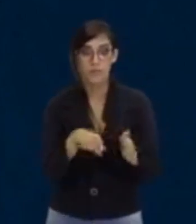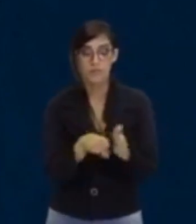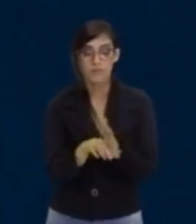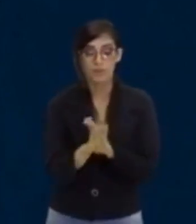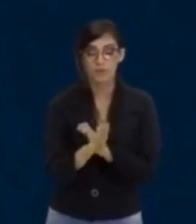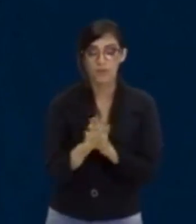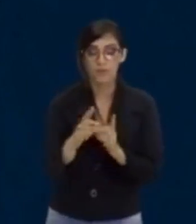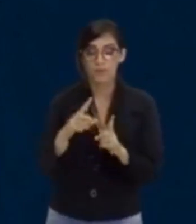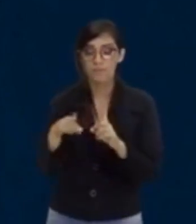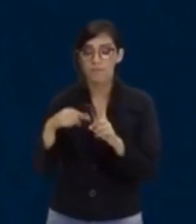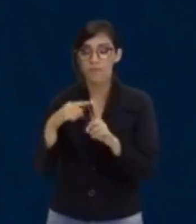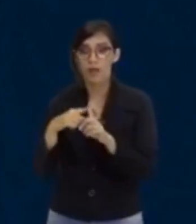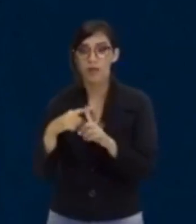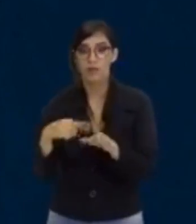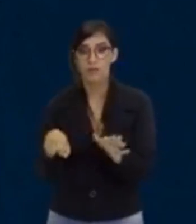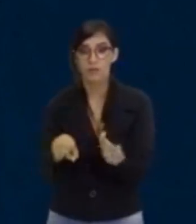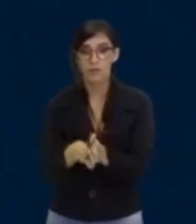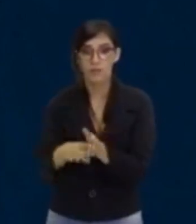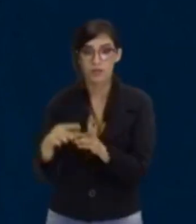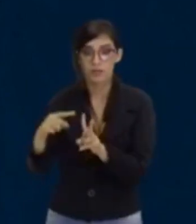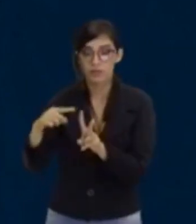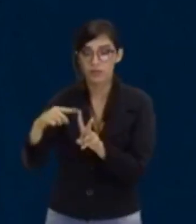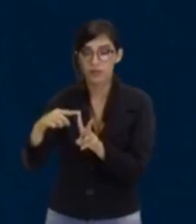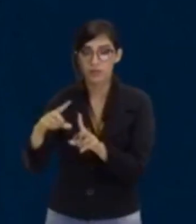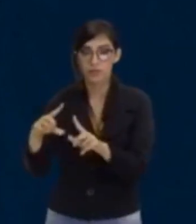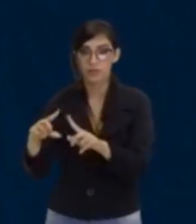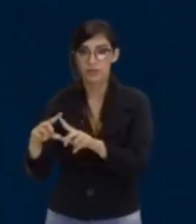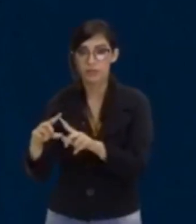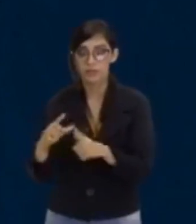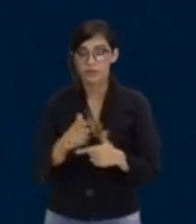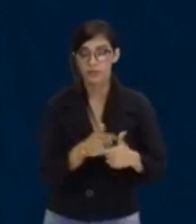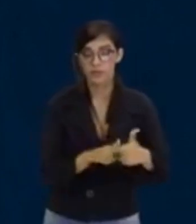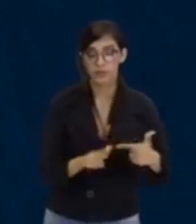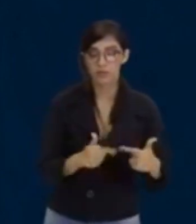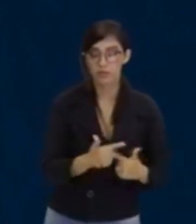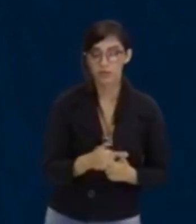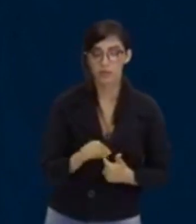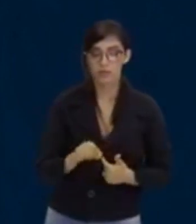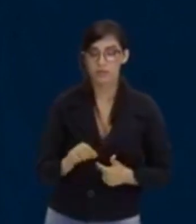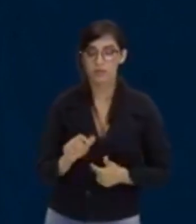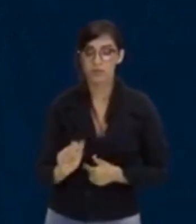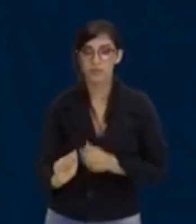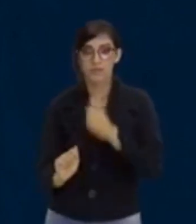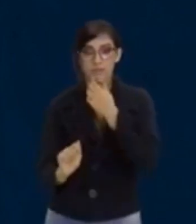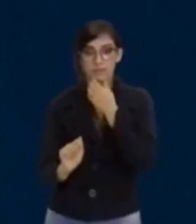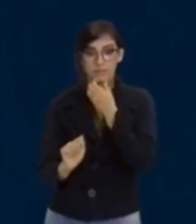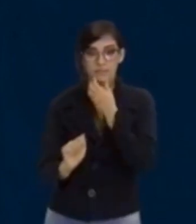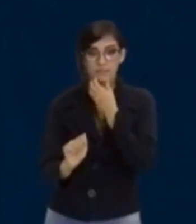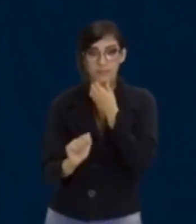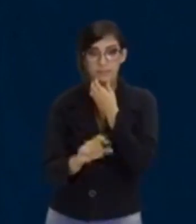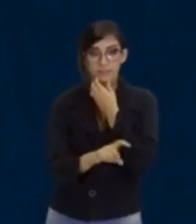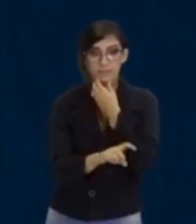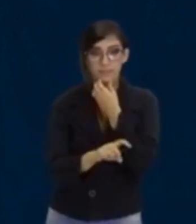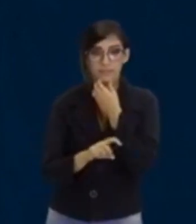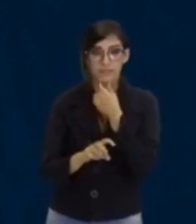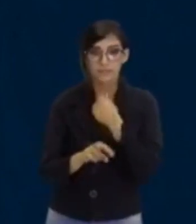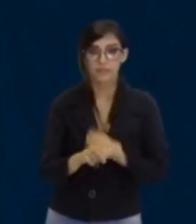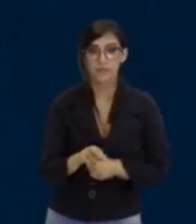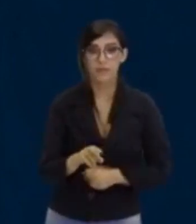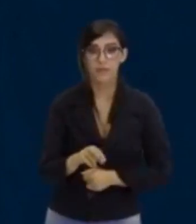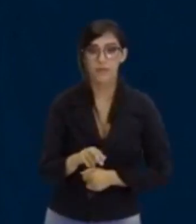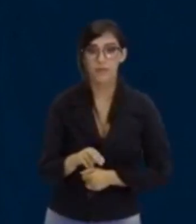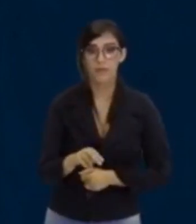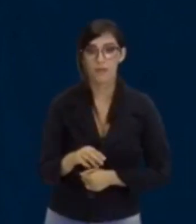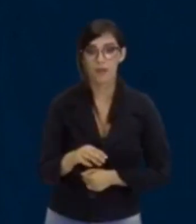duas vezes o A. Então, vai ficar como? Vai ficar assim, ó, X igual a menos o valor do B, que é